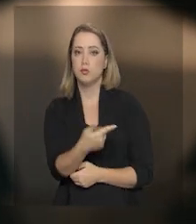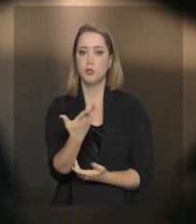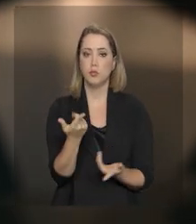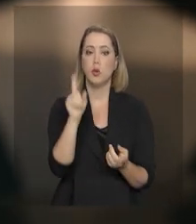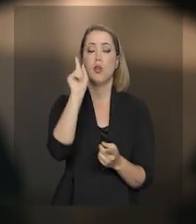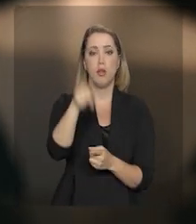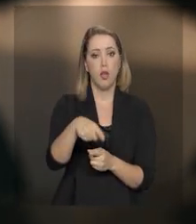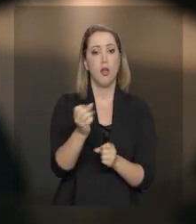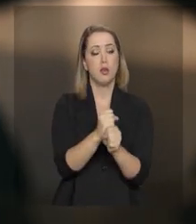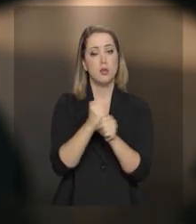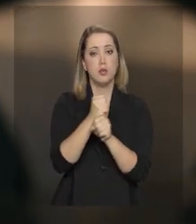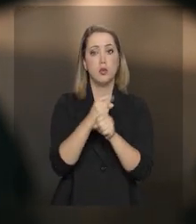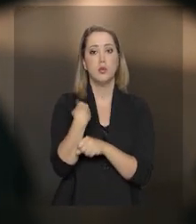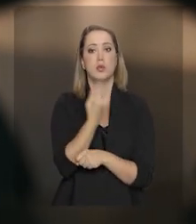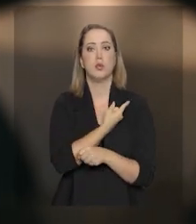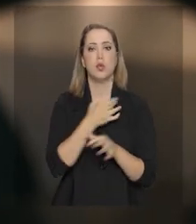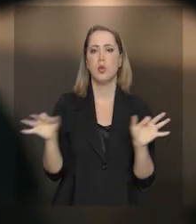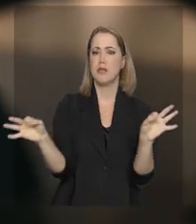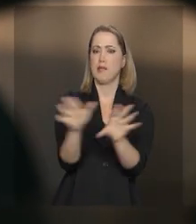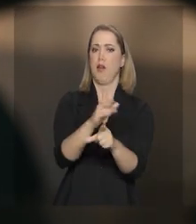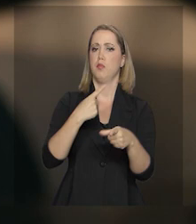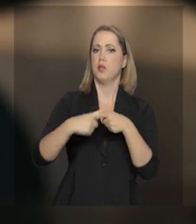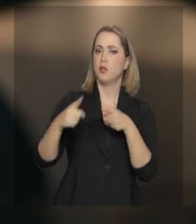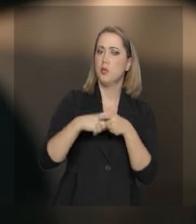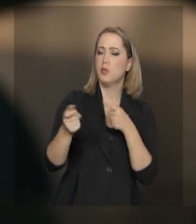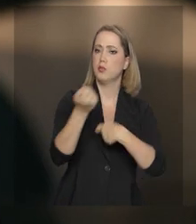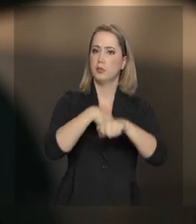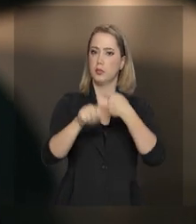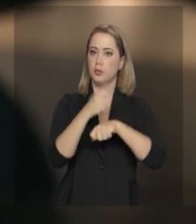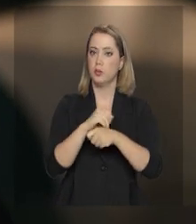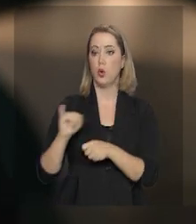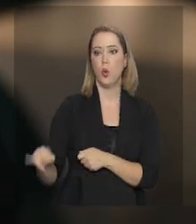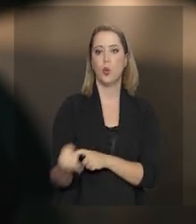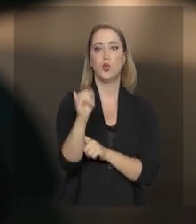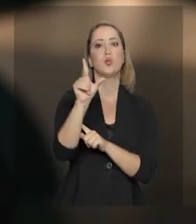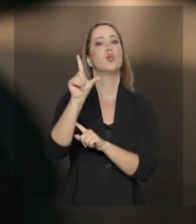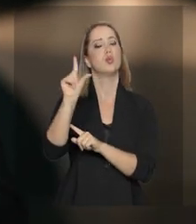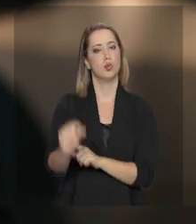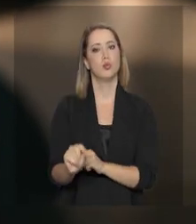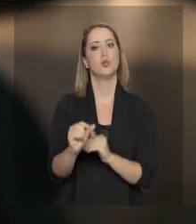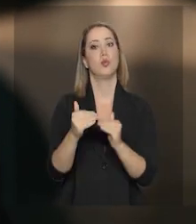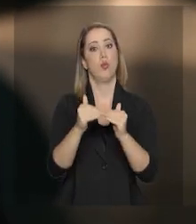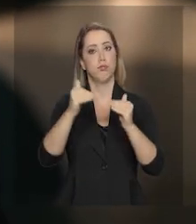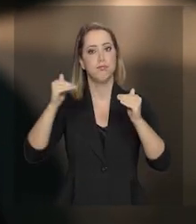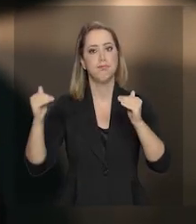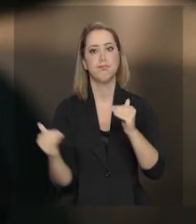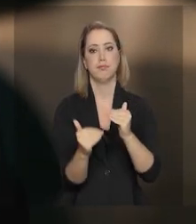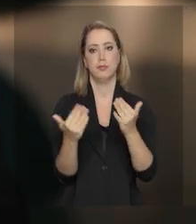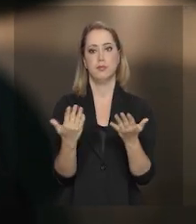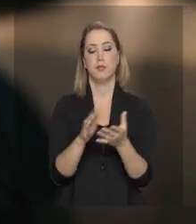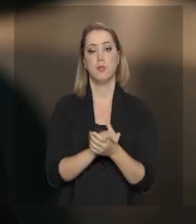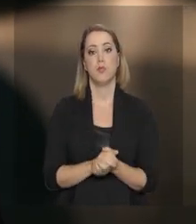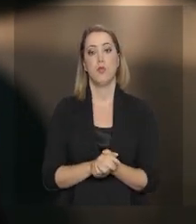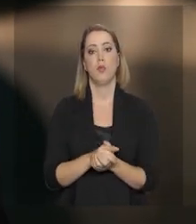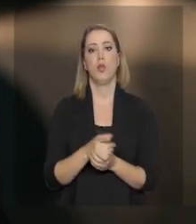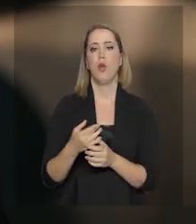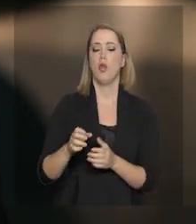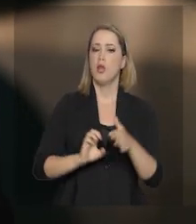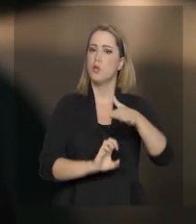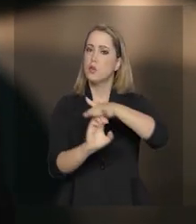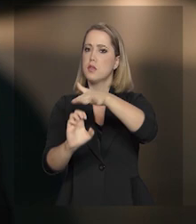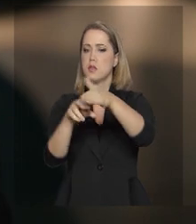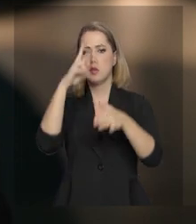2017 será o ano em que derrotaremos a crise. Os juros estão caindo e cairão ainda mais.